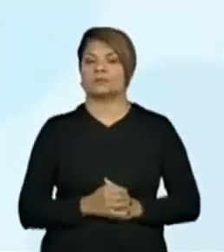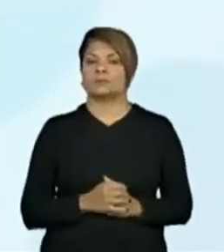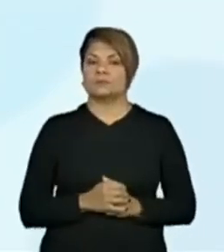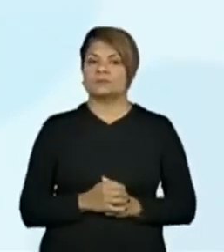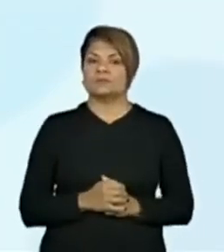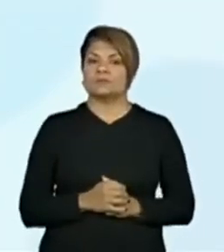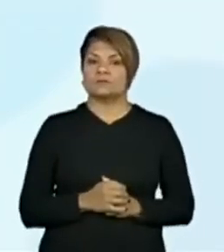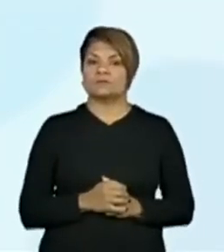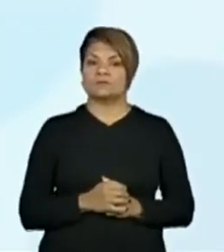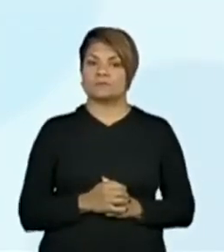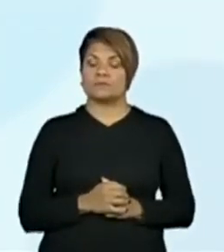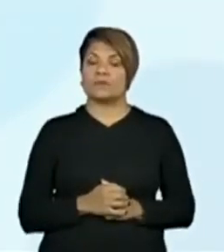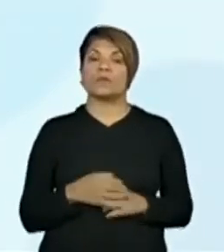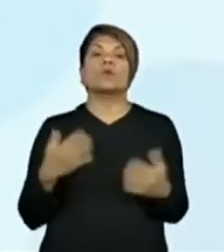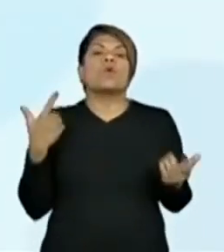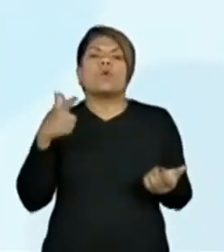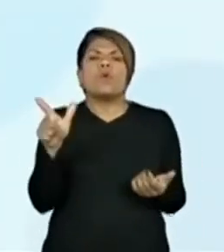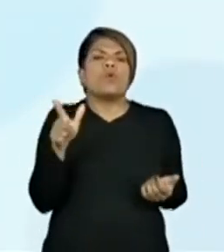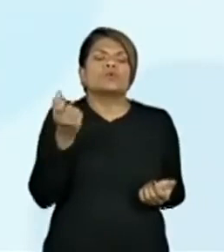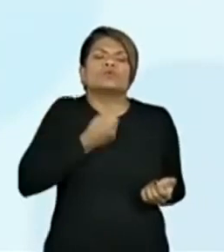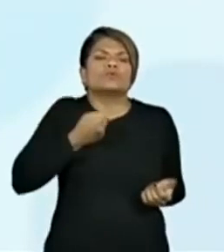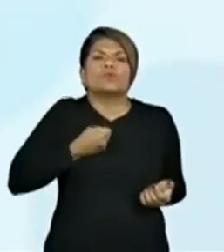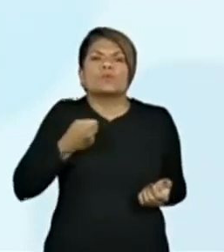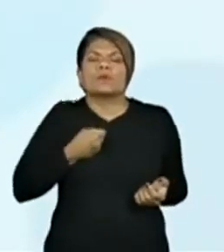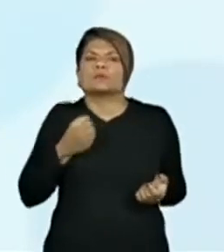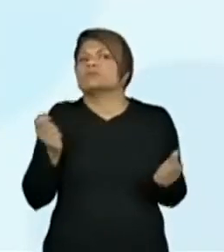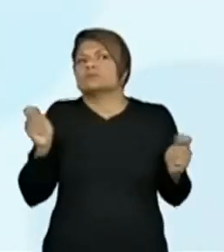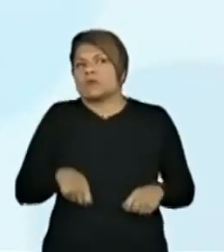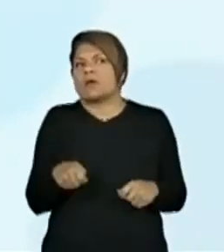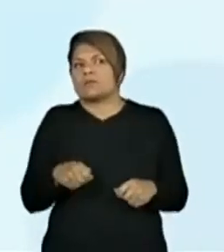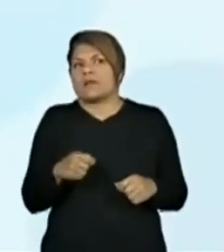Qual outro número que a gente podia ter formado?